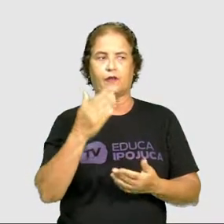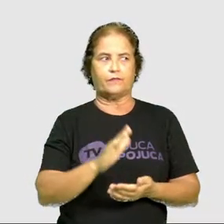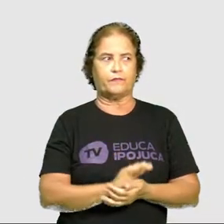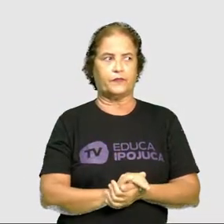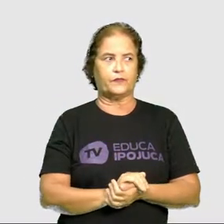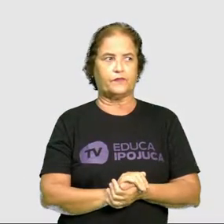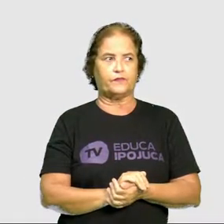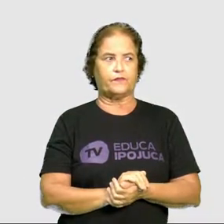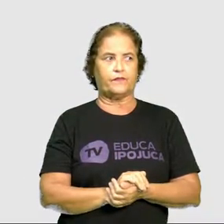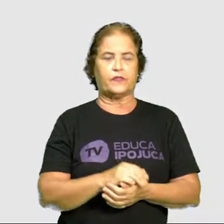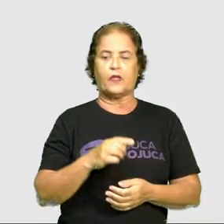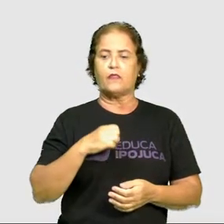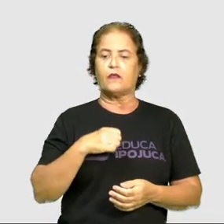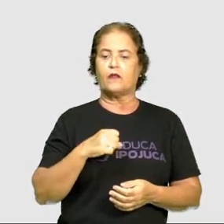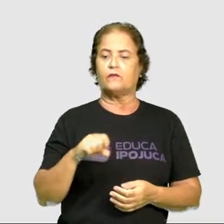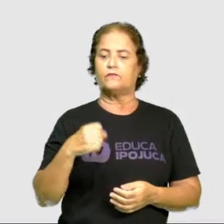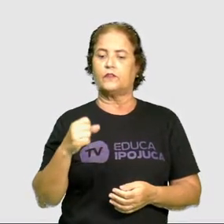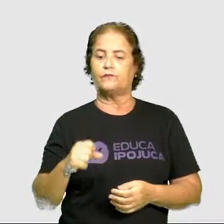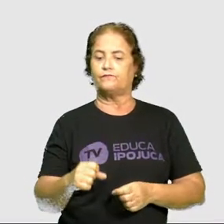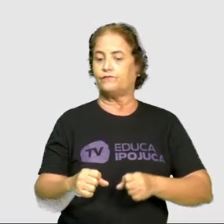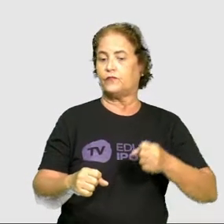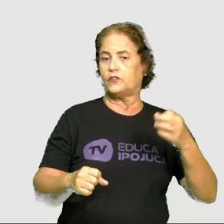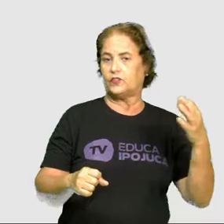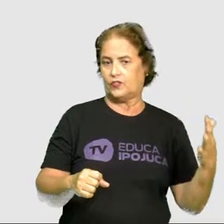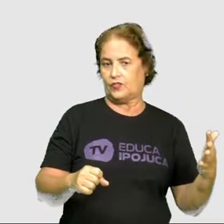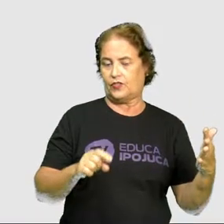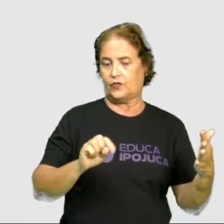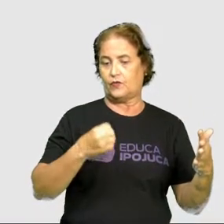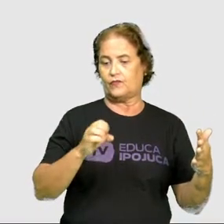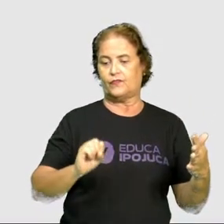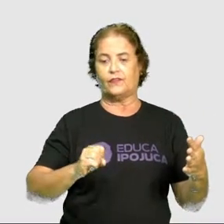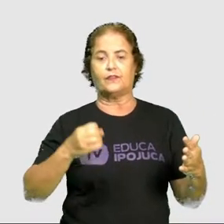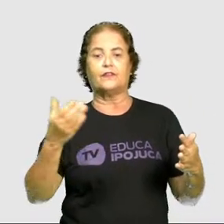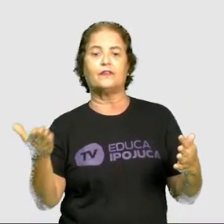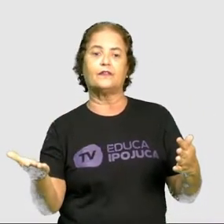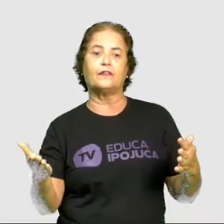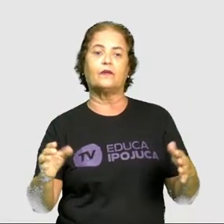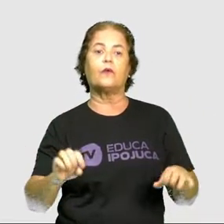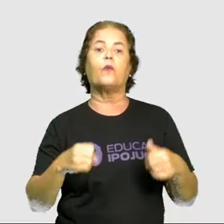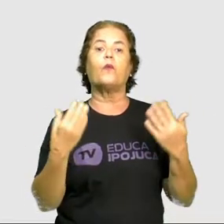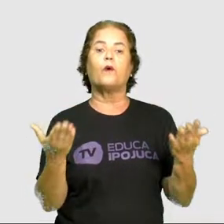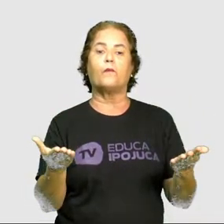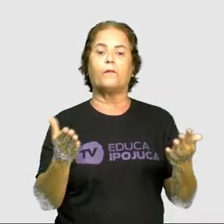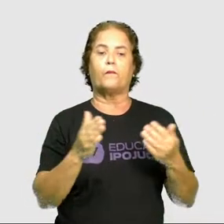Seria a da minha esquerda ou a da minha direita? Qual seria?